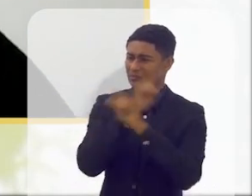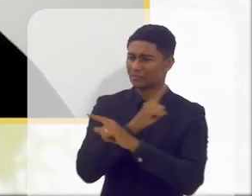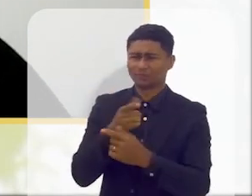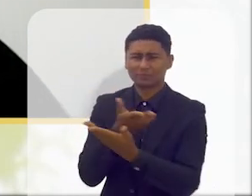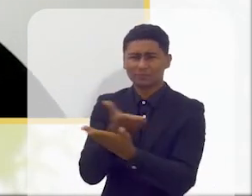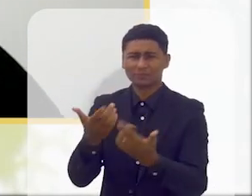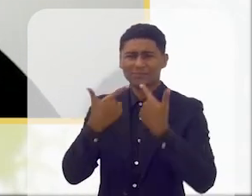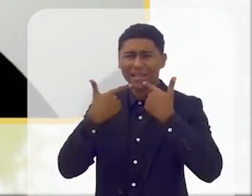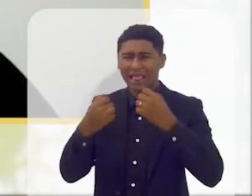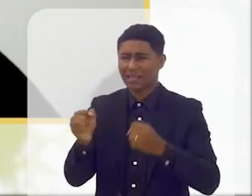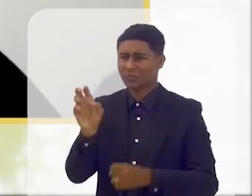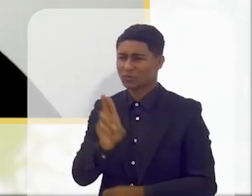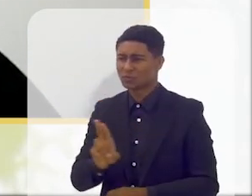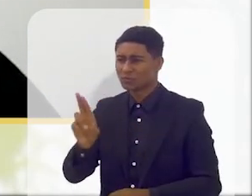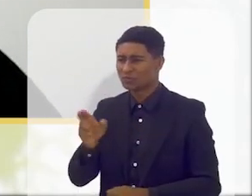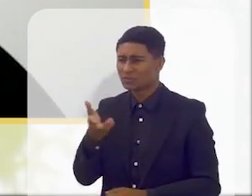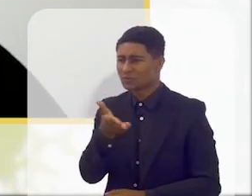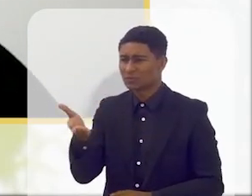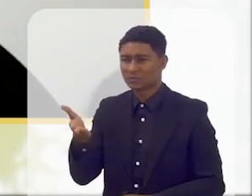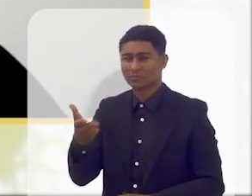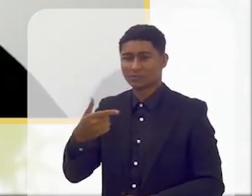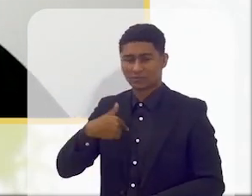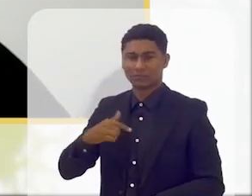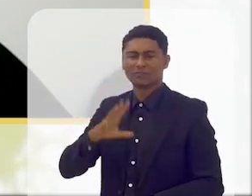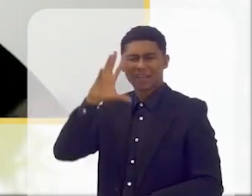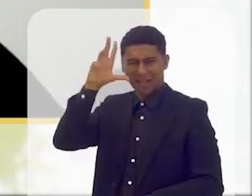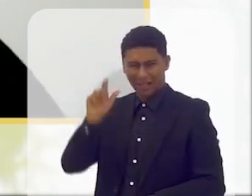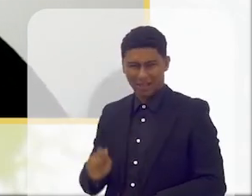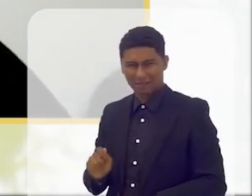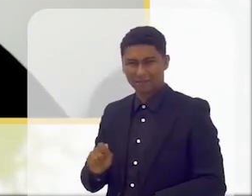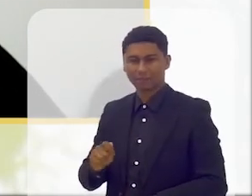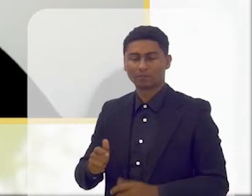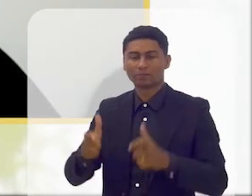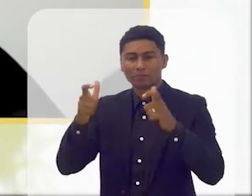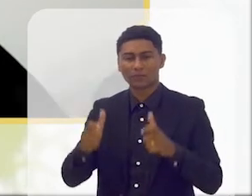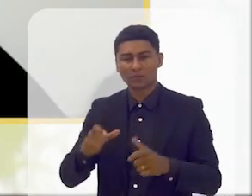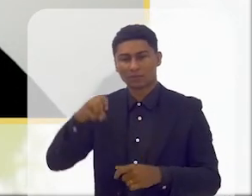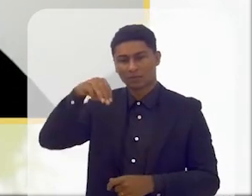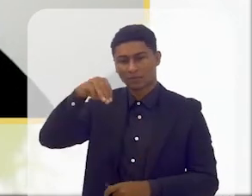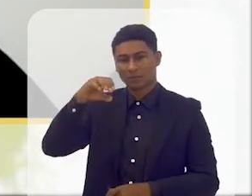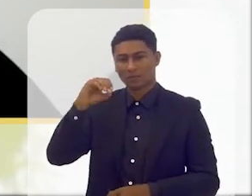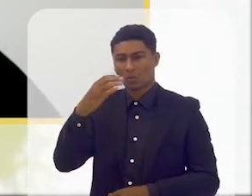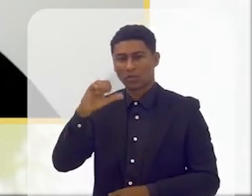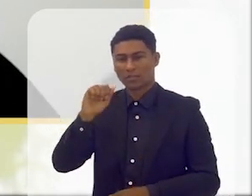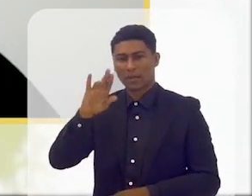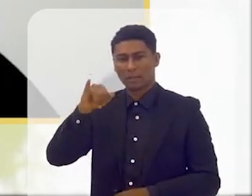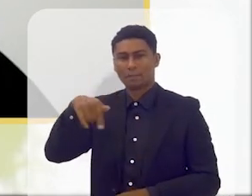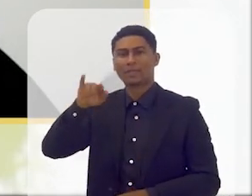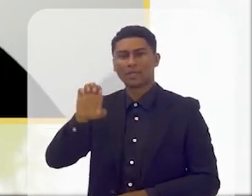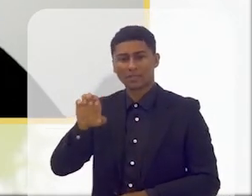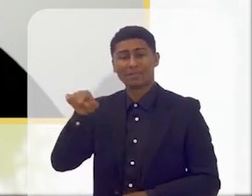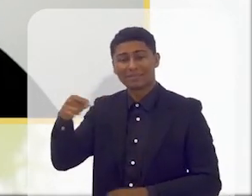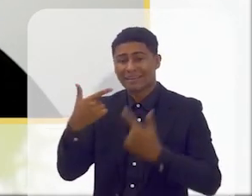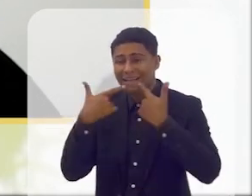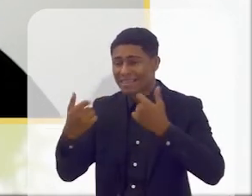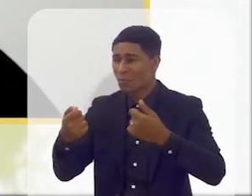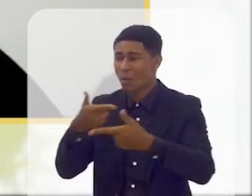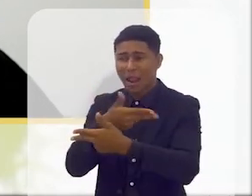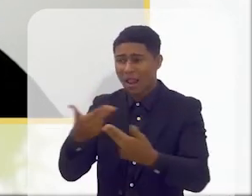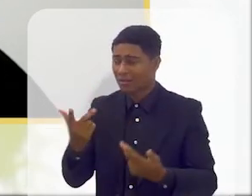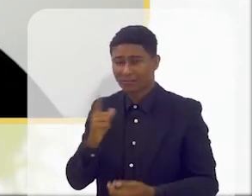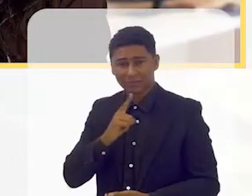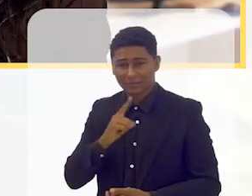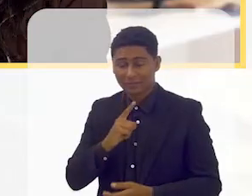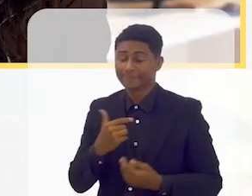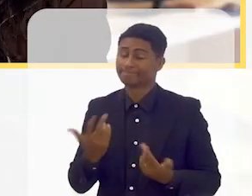o dialeto que eles utilizavam na zona em que eu vivia em África eu vivia em Moçambique e falam-se de variadíssimos dialetos como é